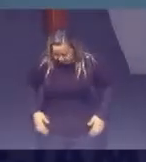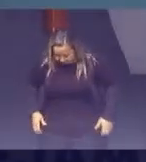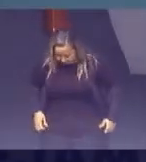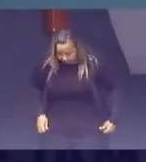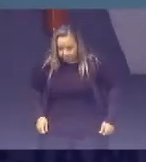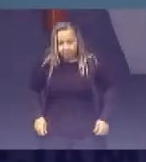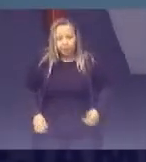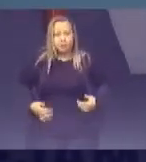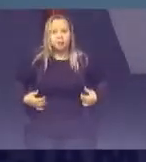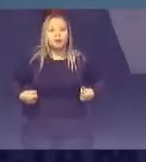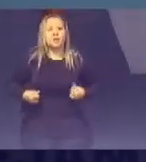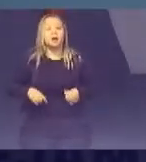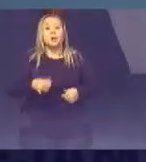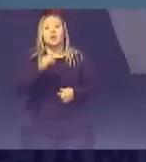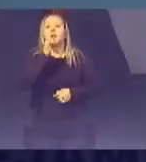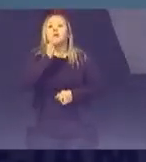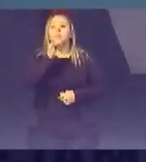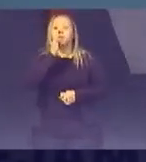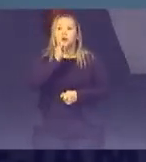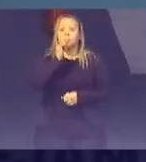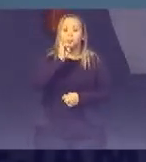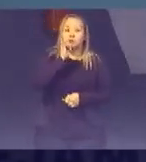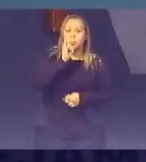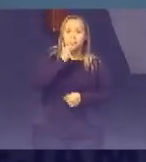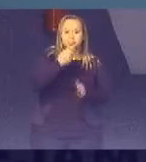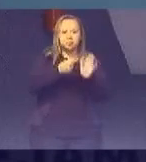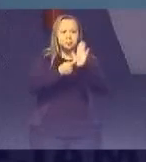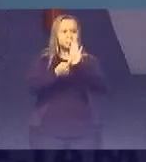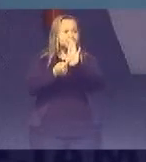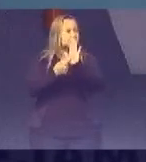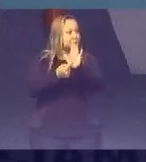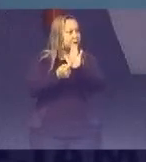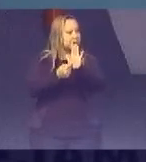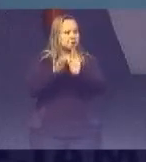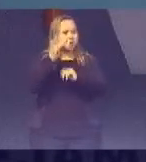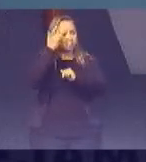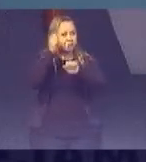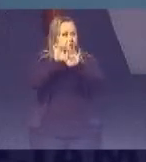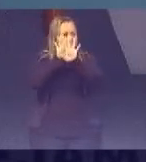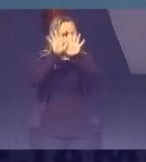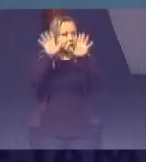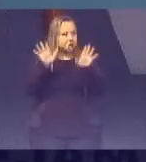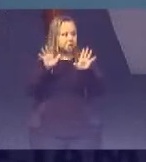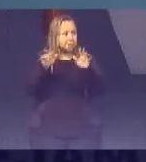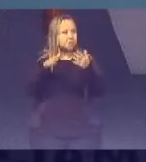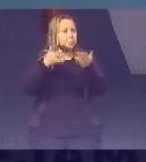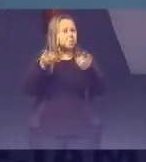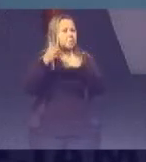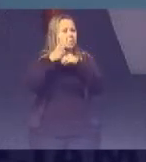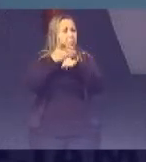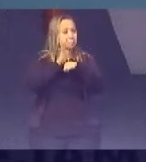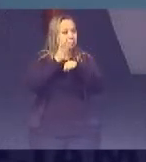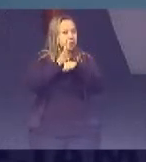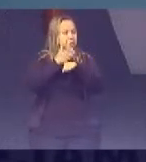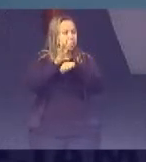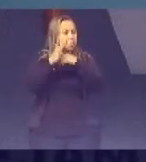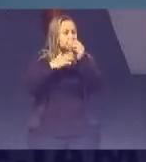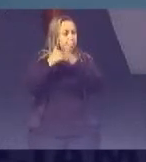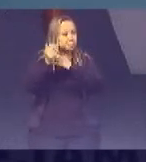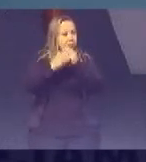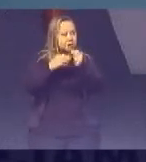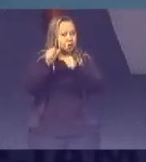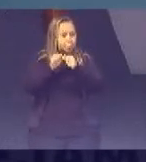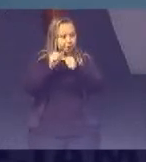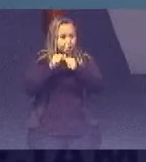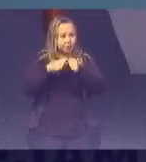E assim Como exemplo Aí eu queria mostrar Para vocês Para ficar mais claro Qual foi o exercício Que foi feito A gente gerou então Um